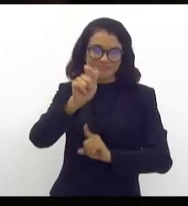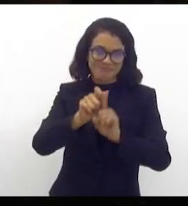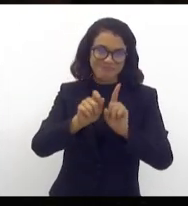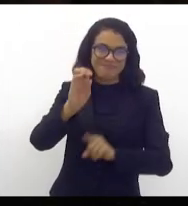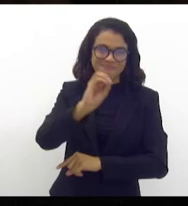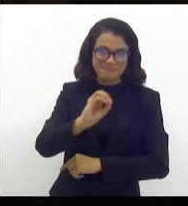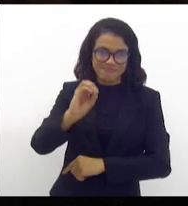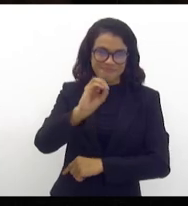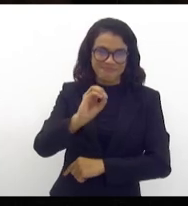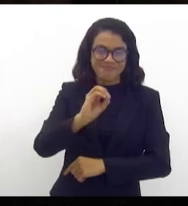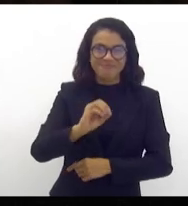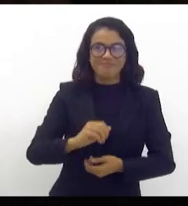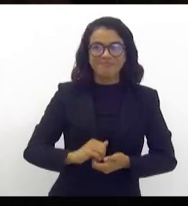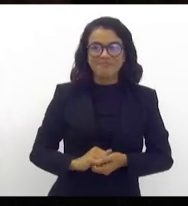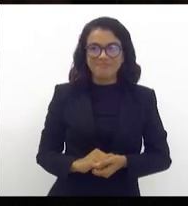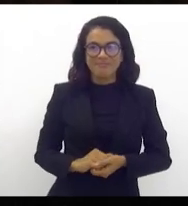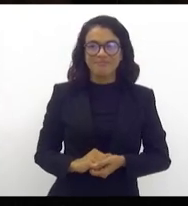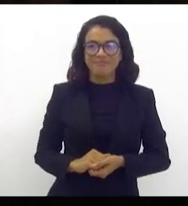terceiro mote,